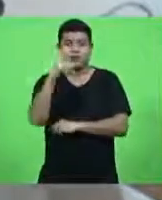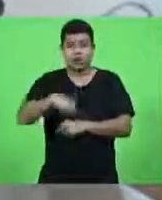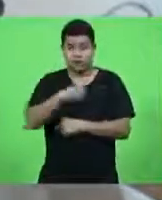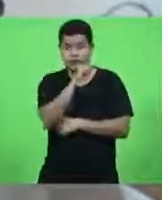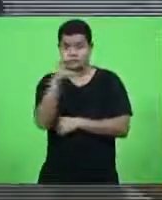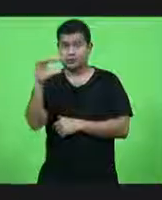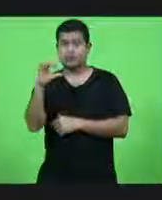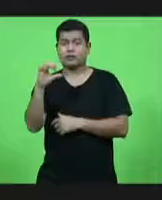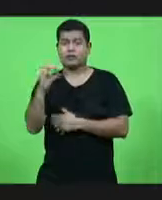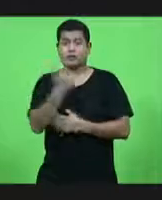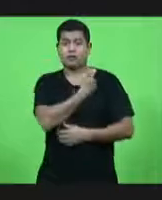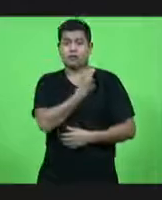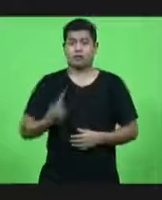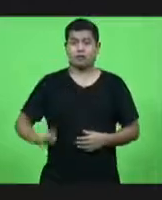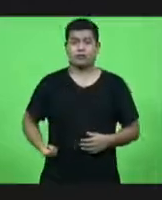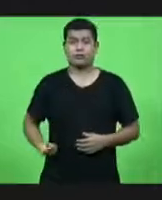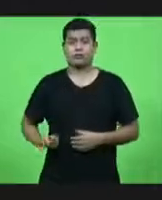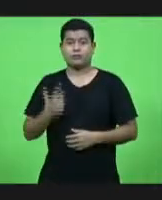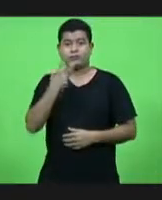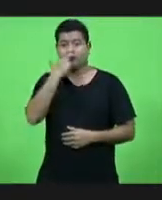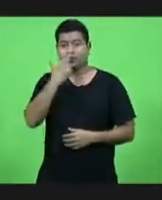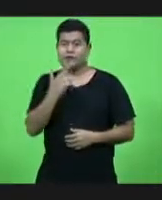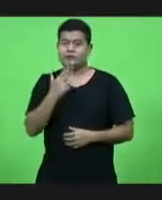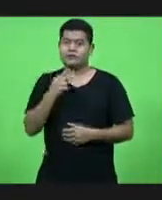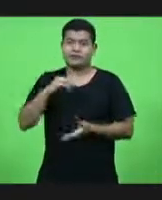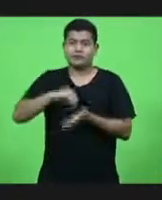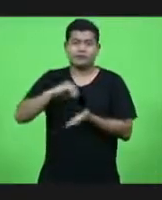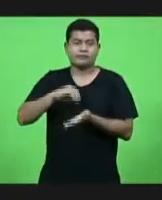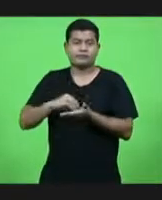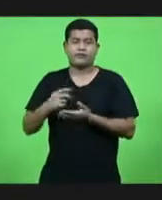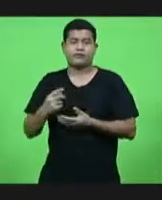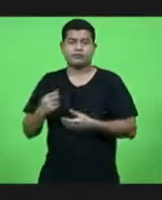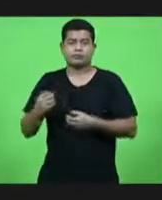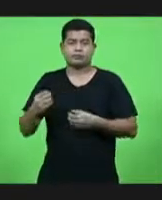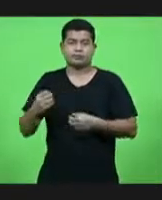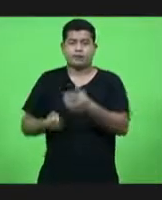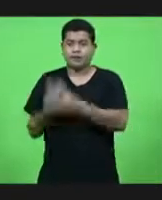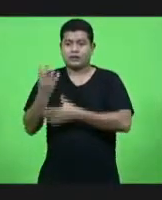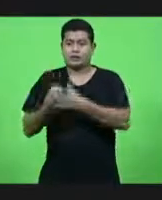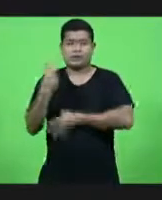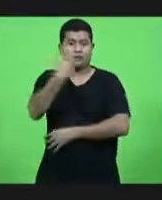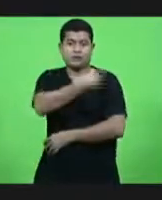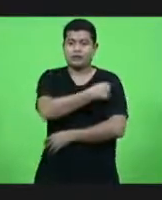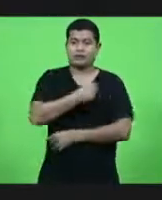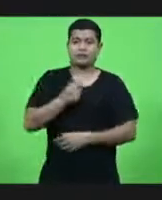um minuto deputado para concluir